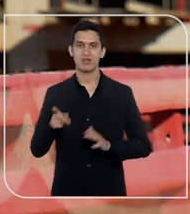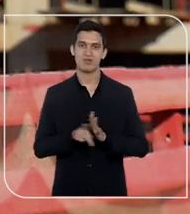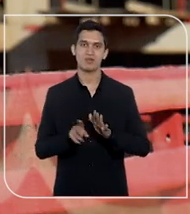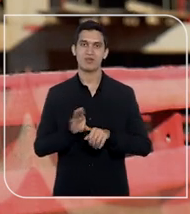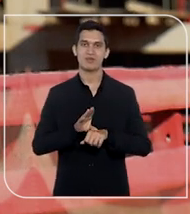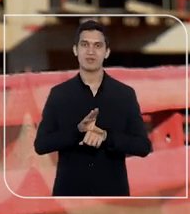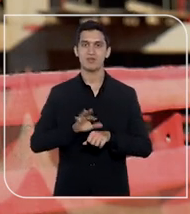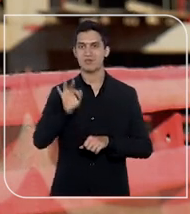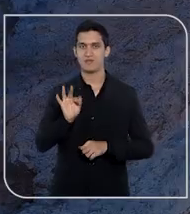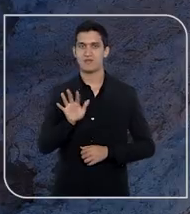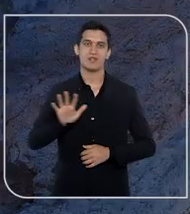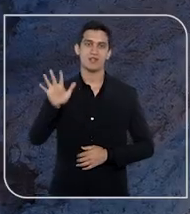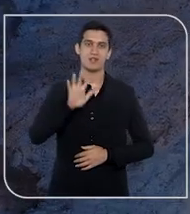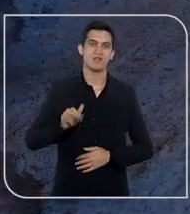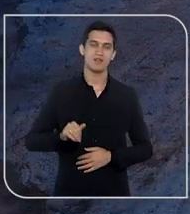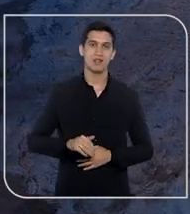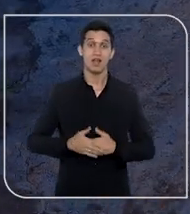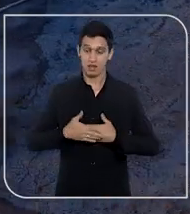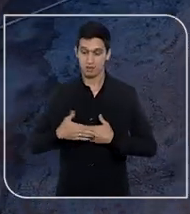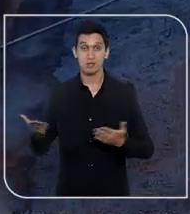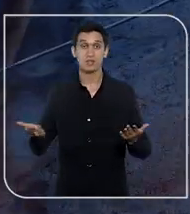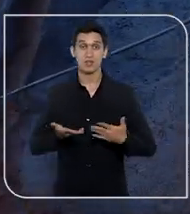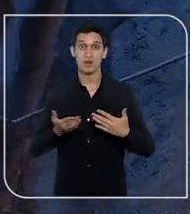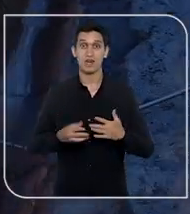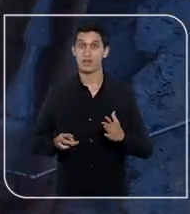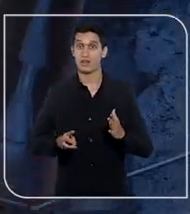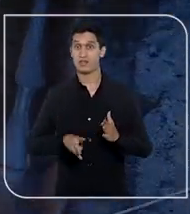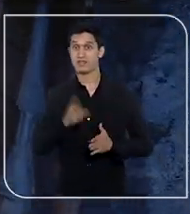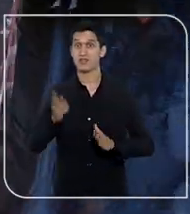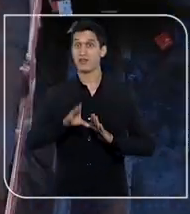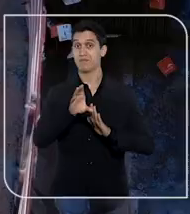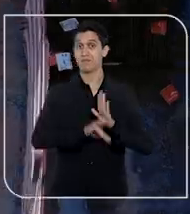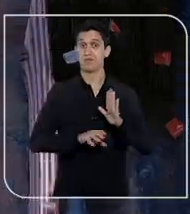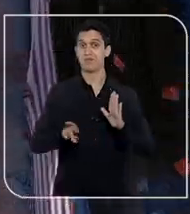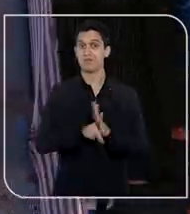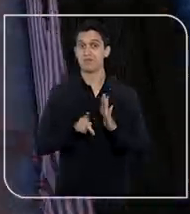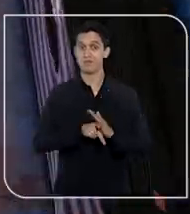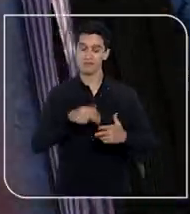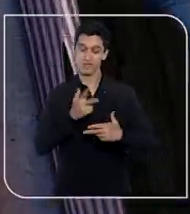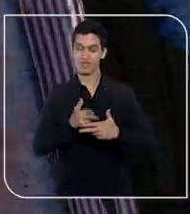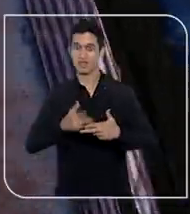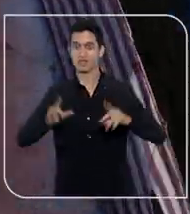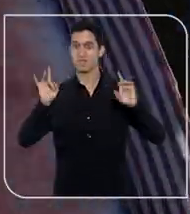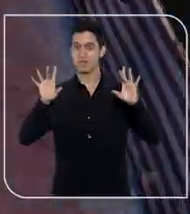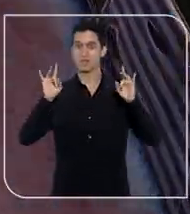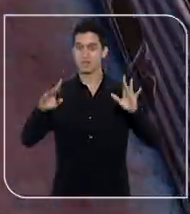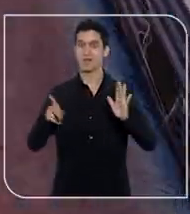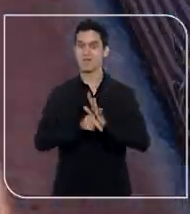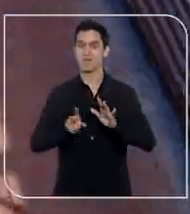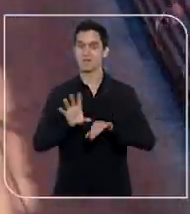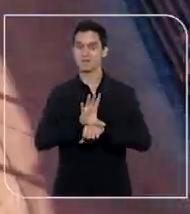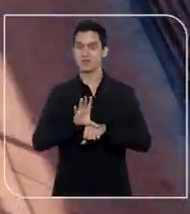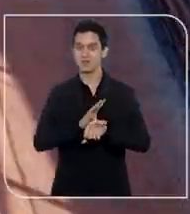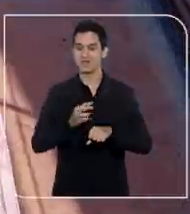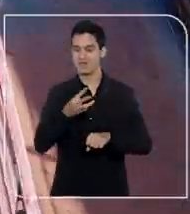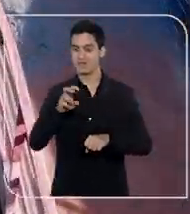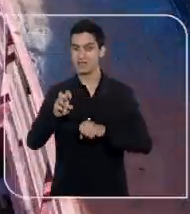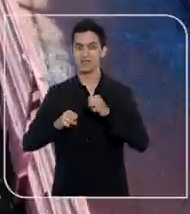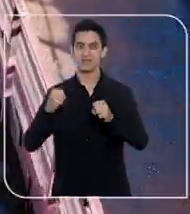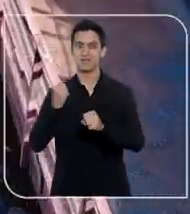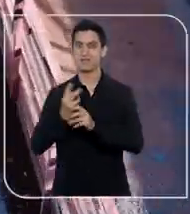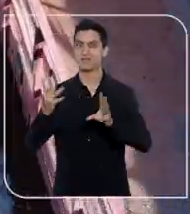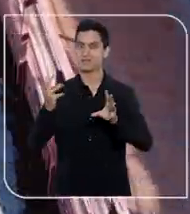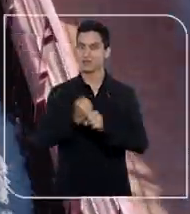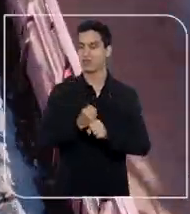Constituição Federal. A partir de agora, no terceiro capítulo da série especial sobre os 35 anos